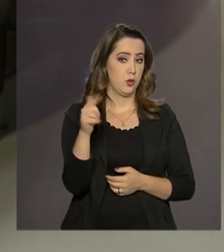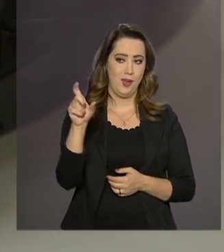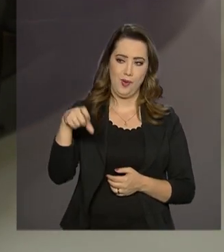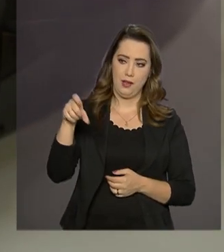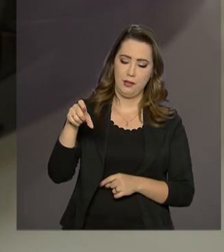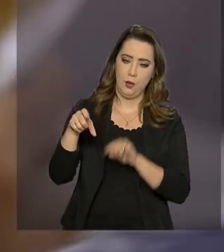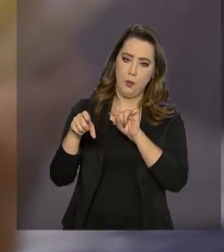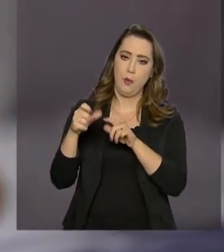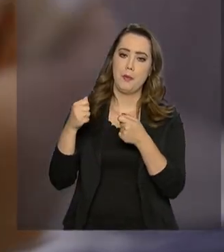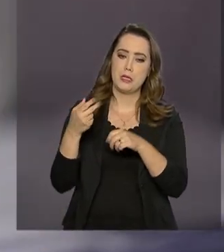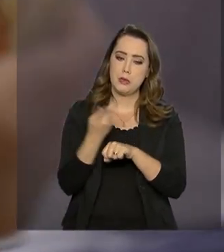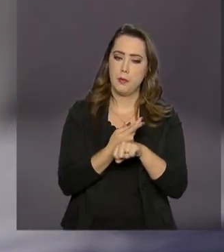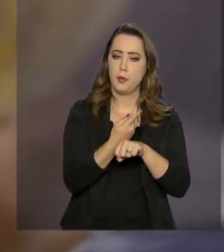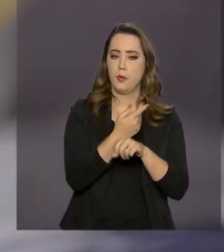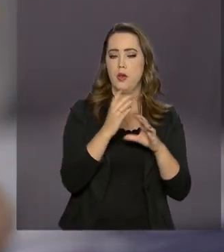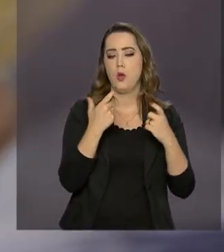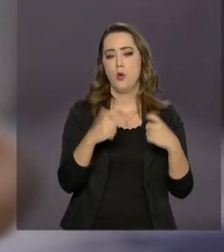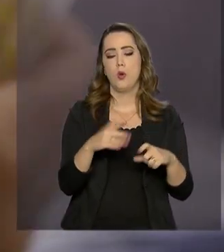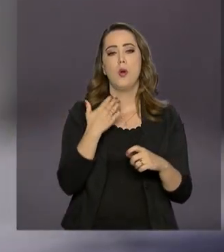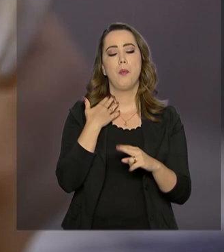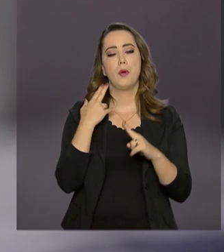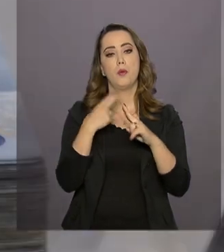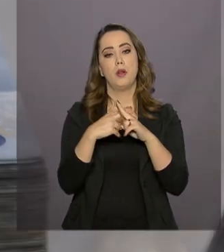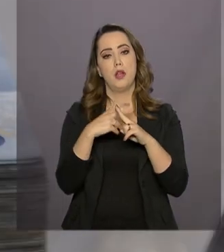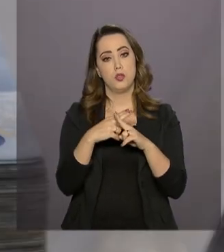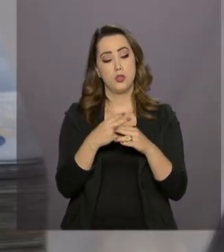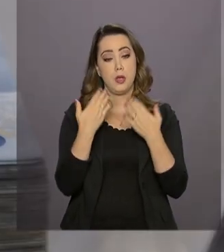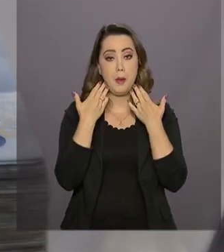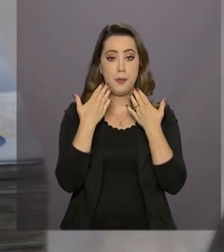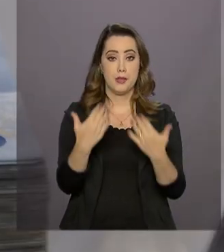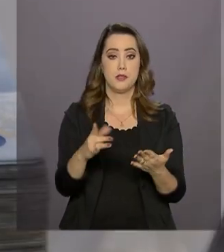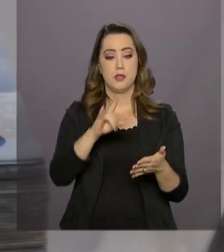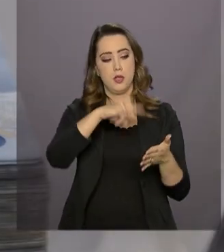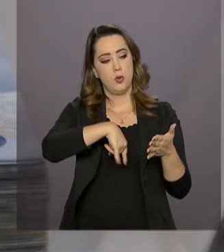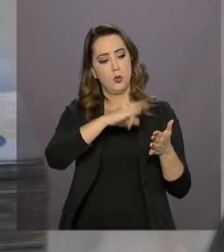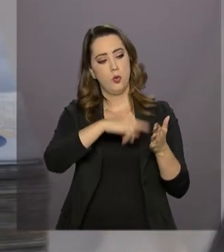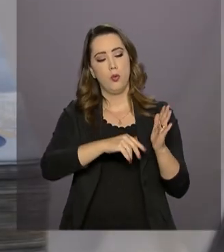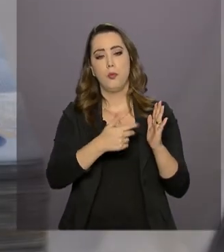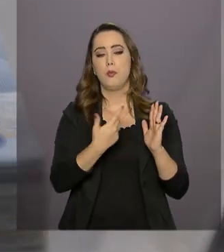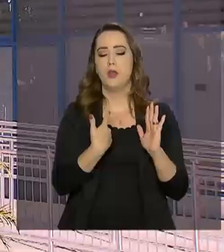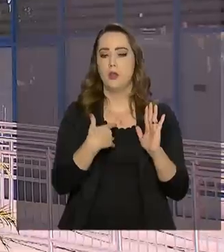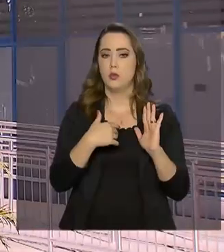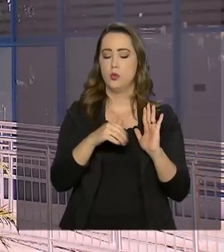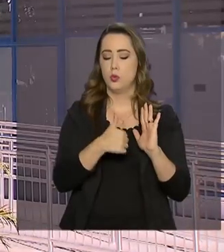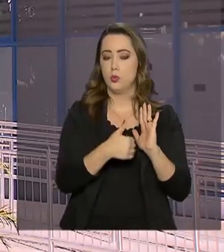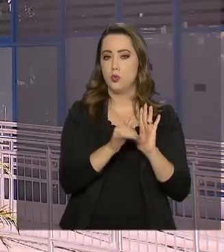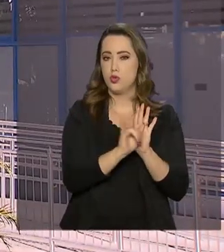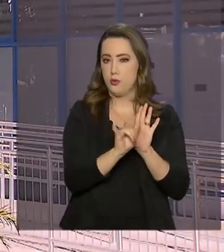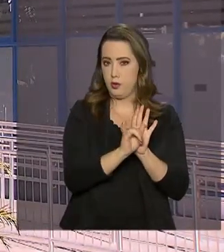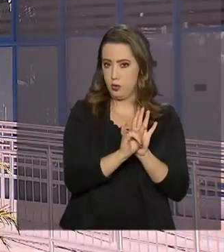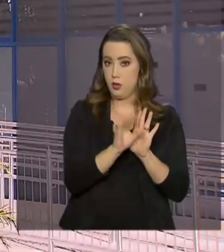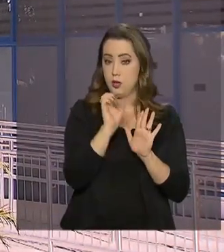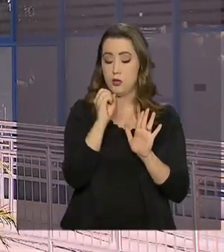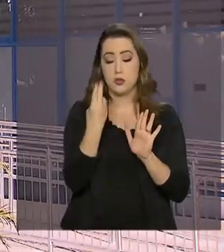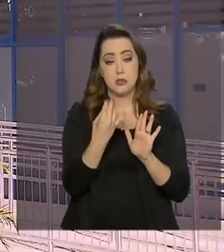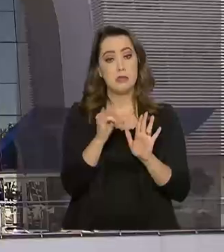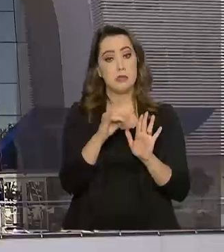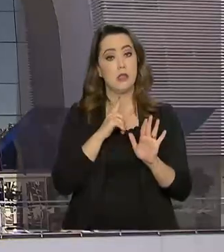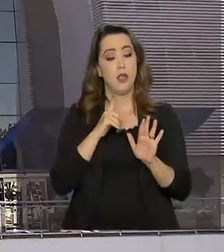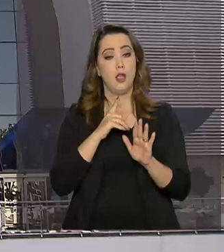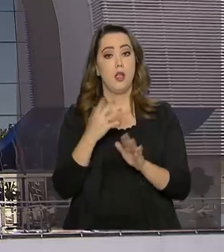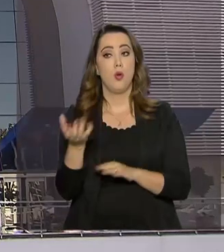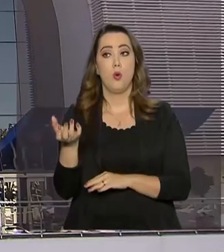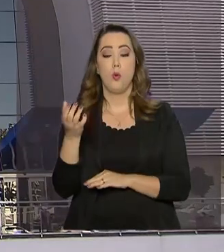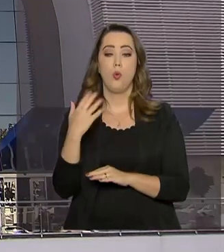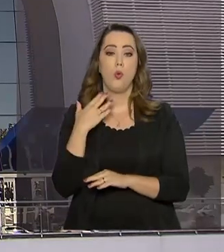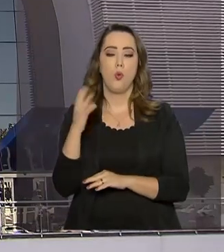cartão, é preciso procurar uma agência da Caixa e apresentar um documento de identificação. Se tem uma conta ativa na Caixa, o